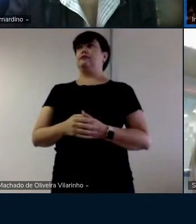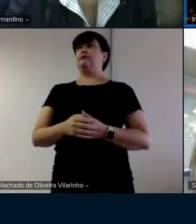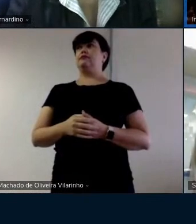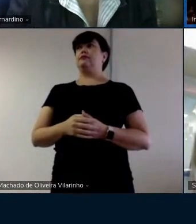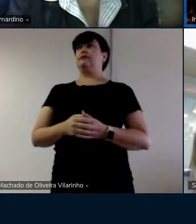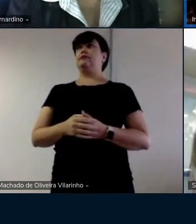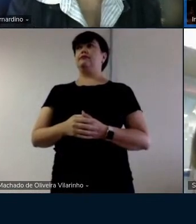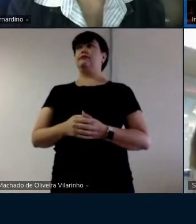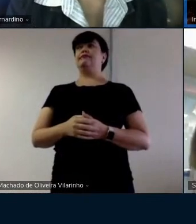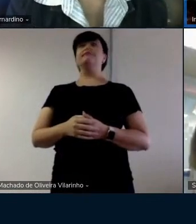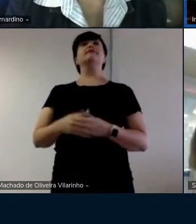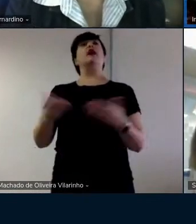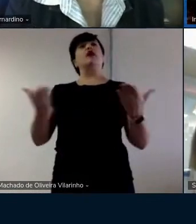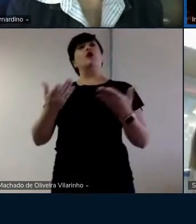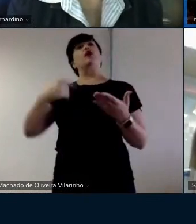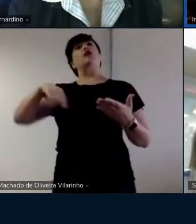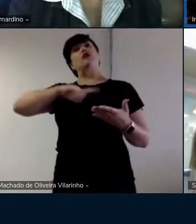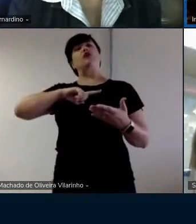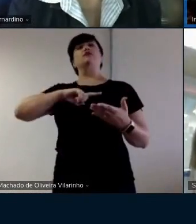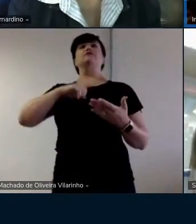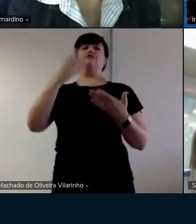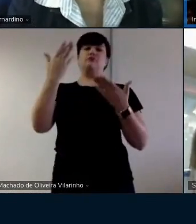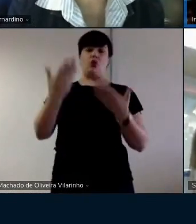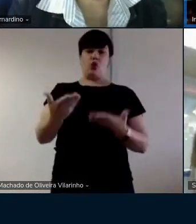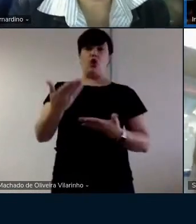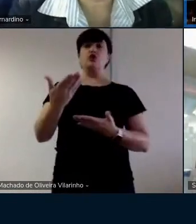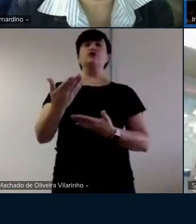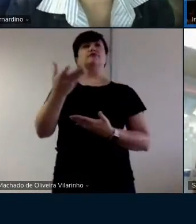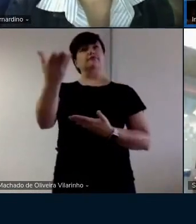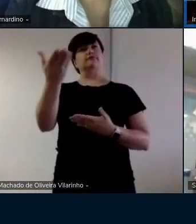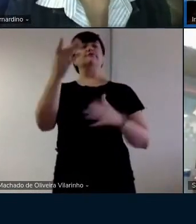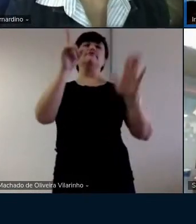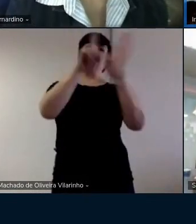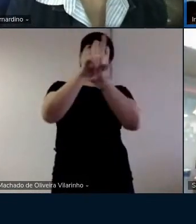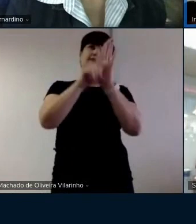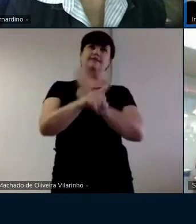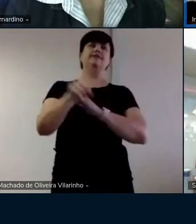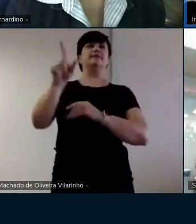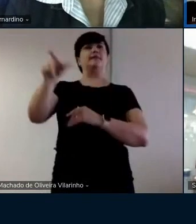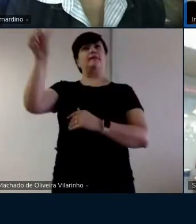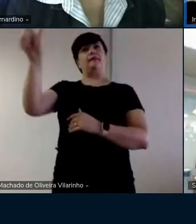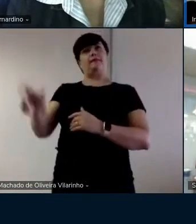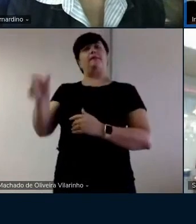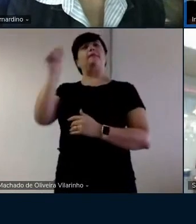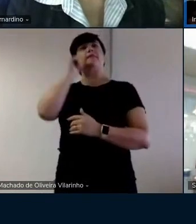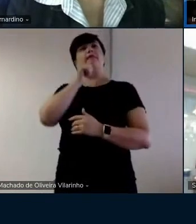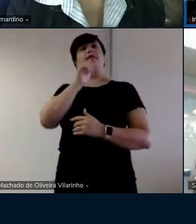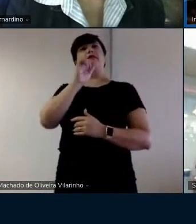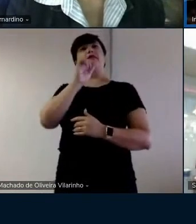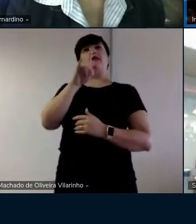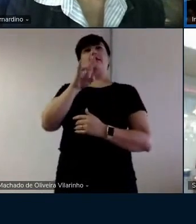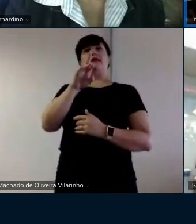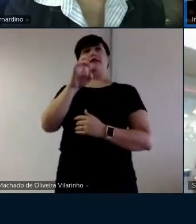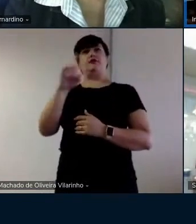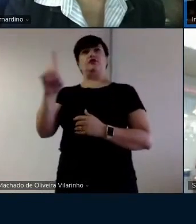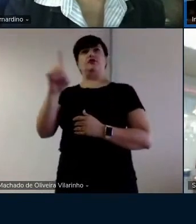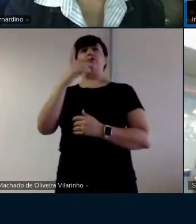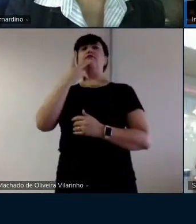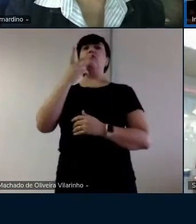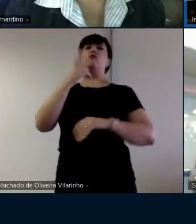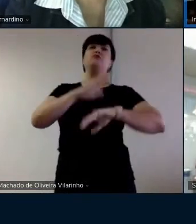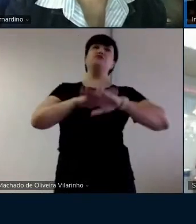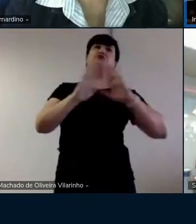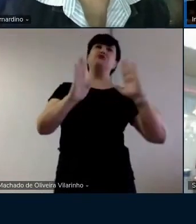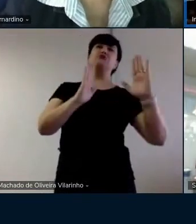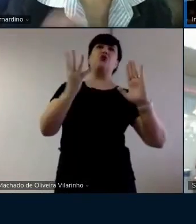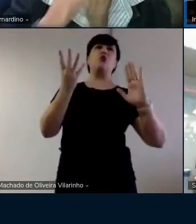Agora, a gente passa a palavra para a senhora poder fazer a admissão com a candidata. Estão em média 40